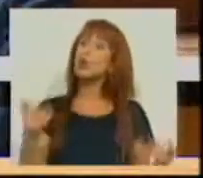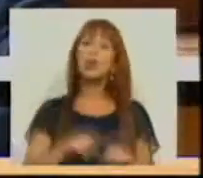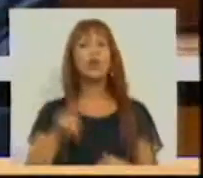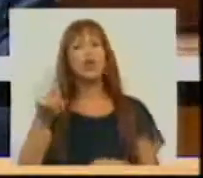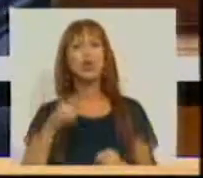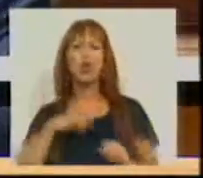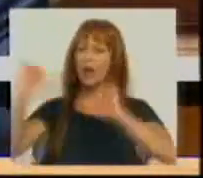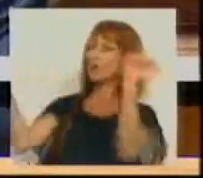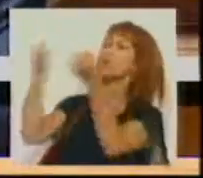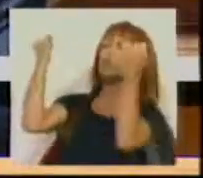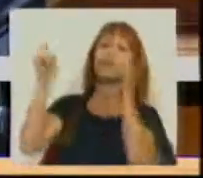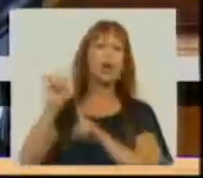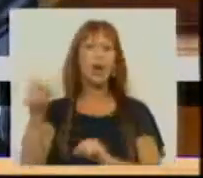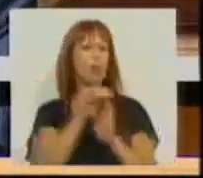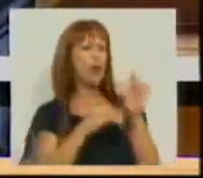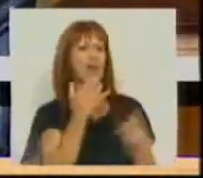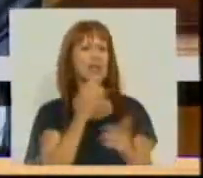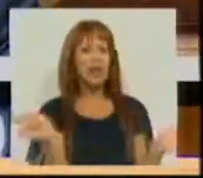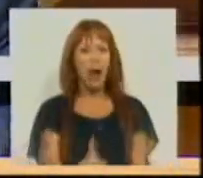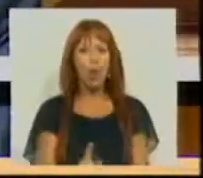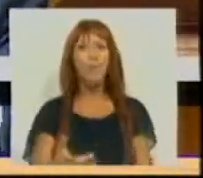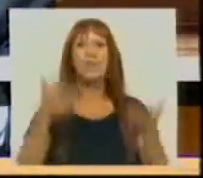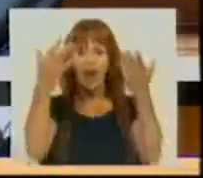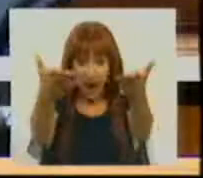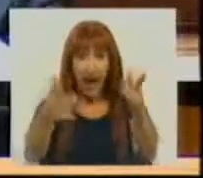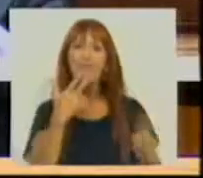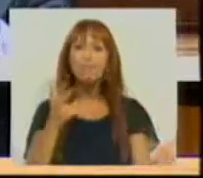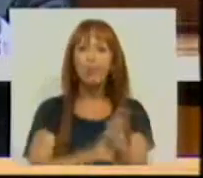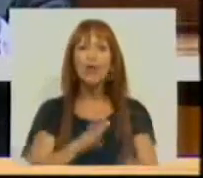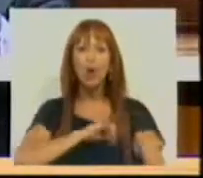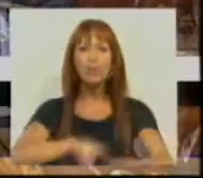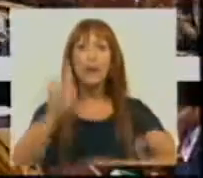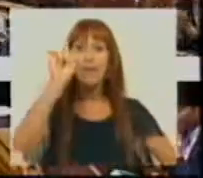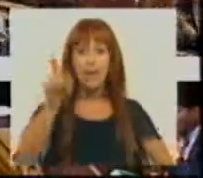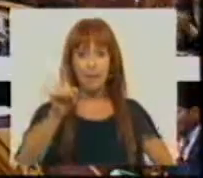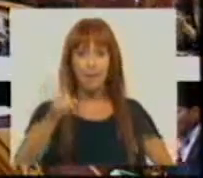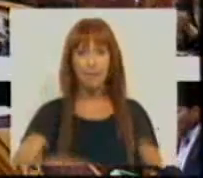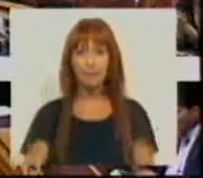escolheram o resgate e não o programa cautelar. Essa é a verdade, Sr. Deputado.